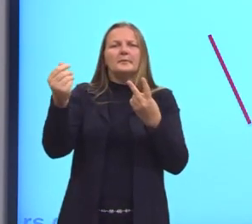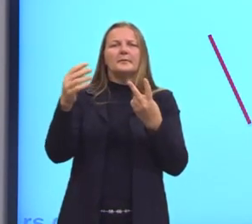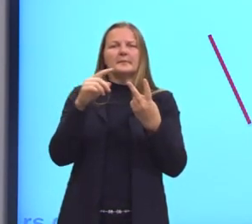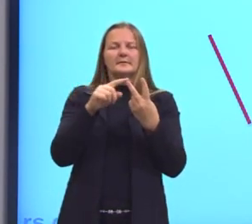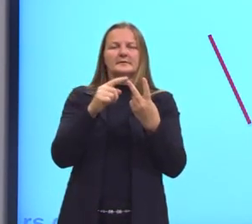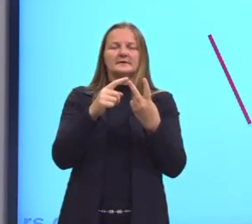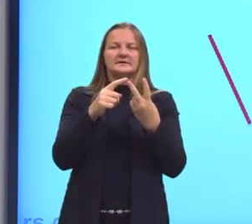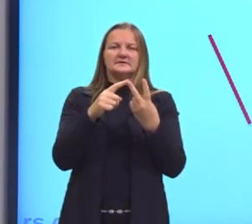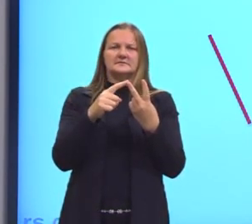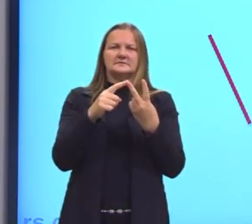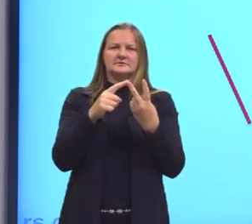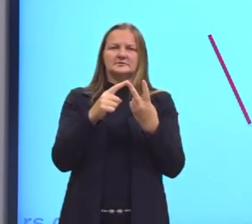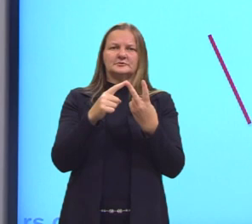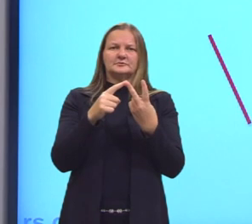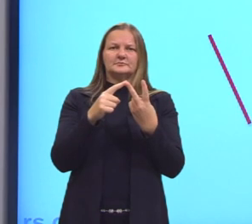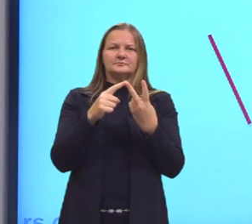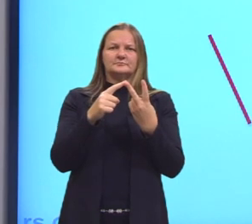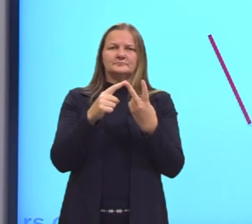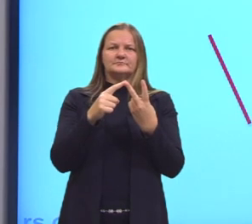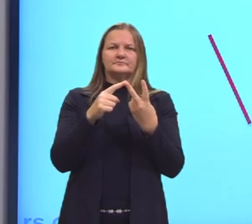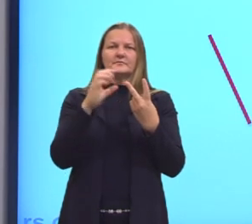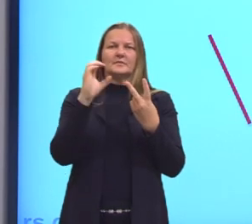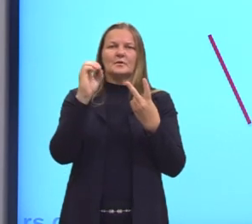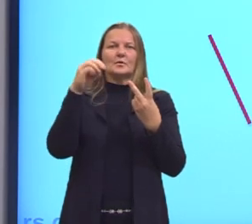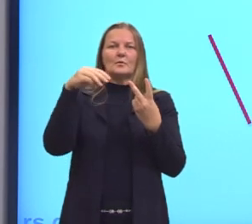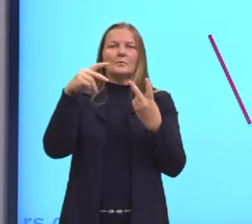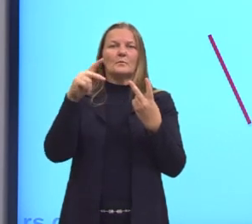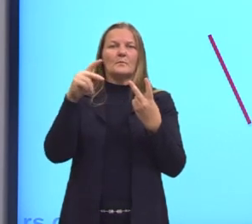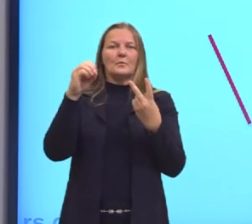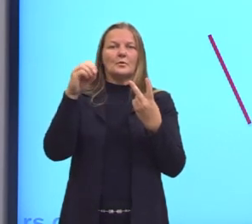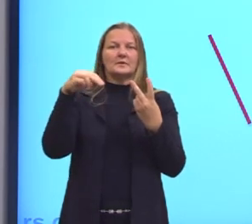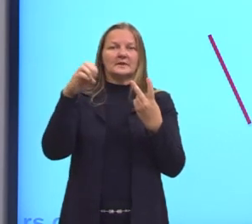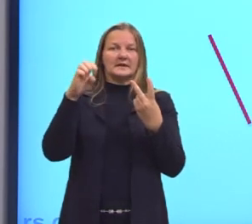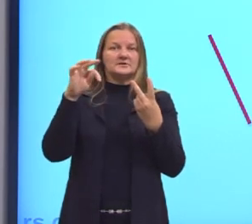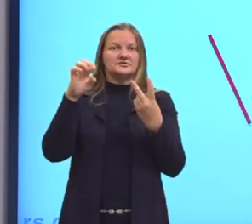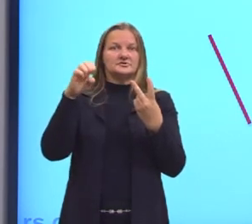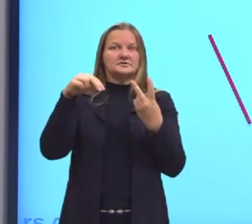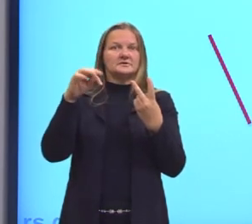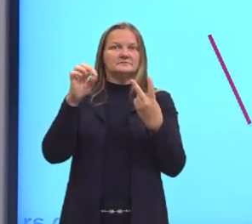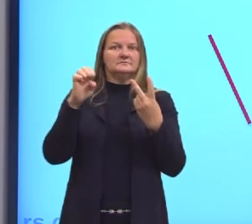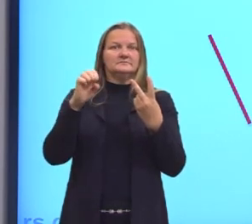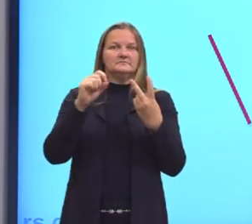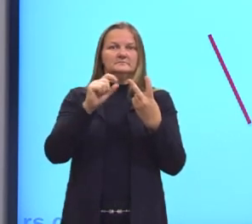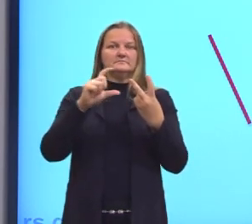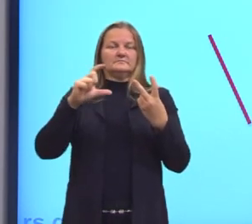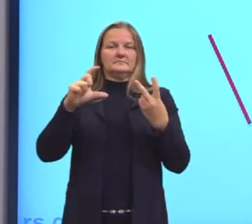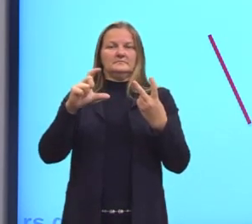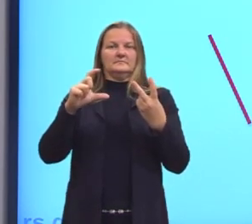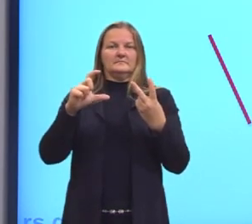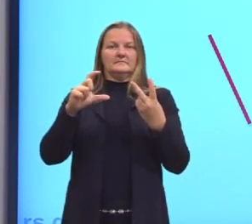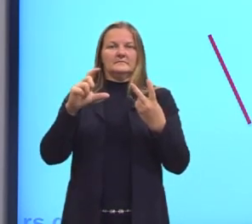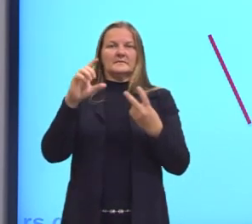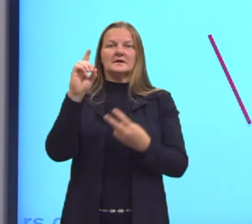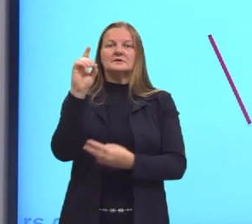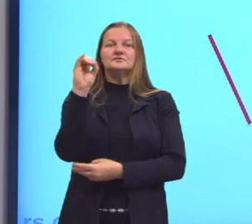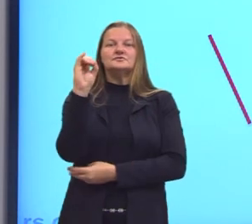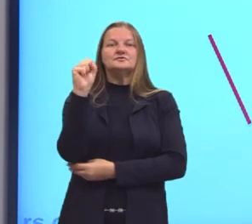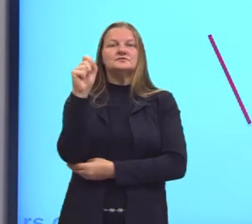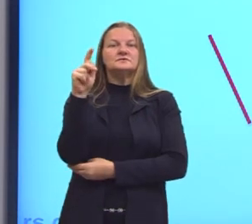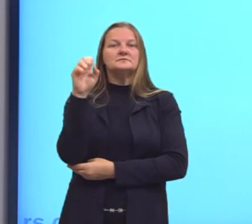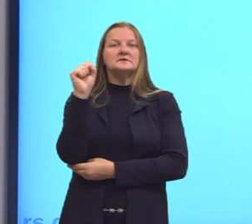da partícula do disperso. E o componente em maior quantidade nessa mistura, que é o dispersante. Ok?